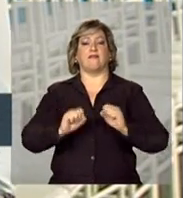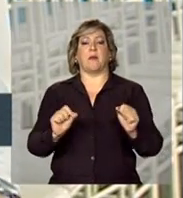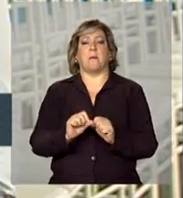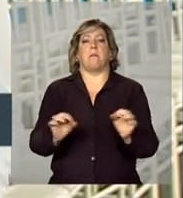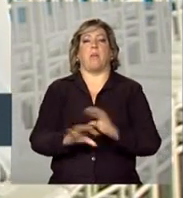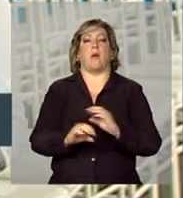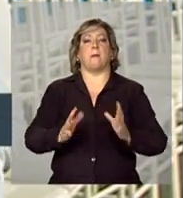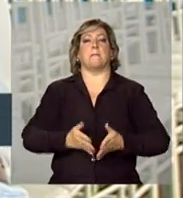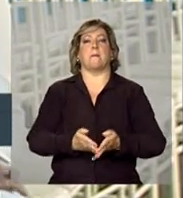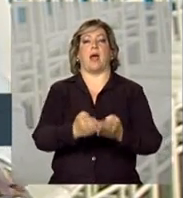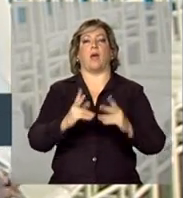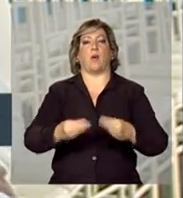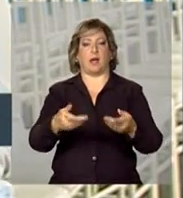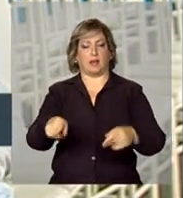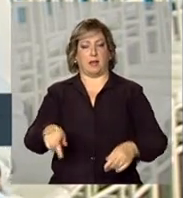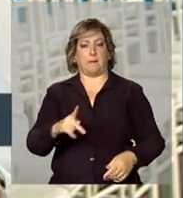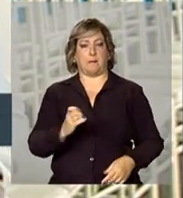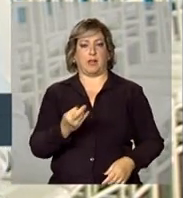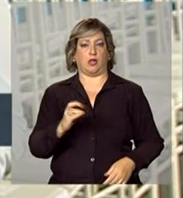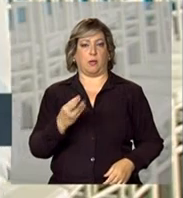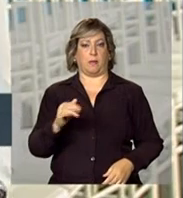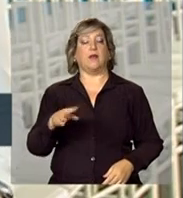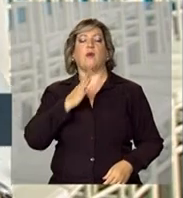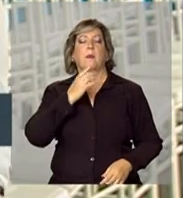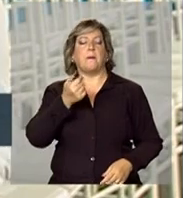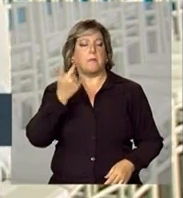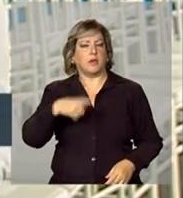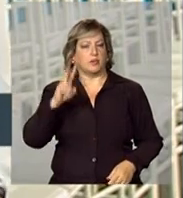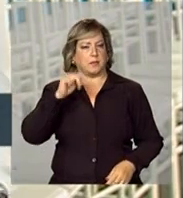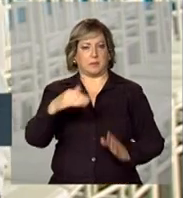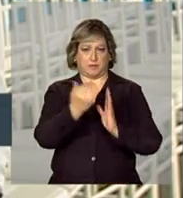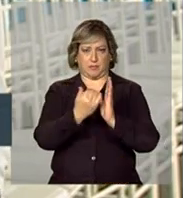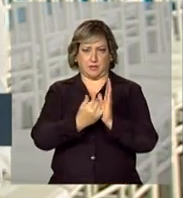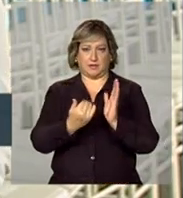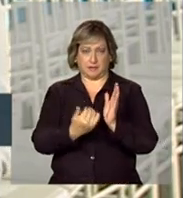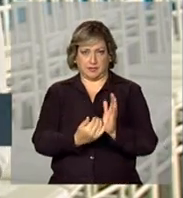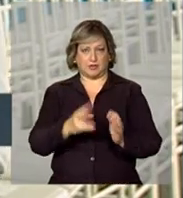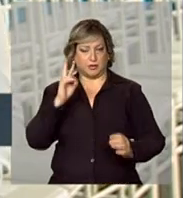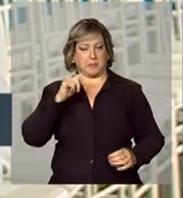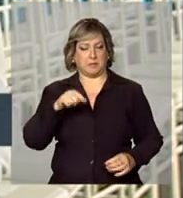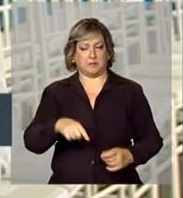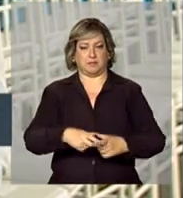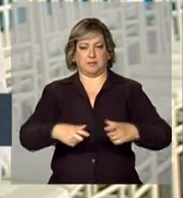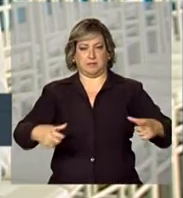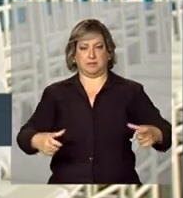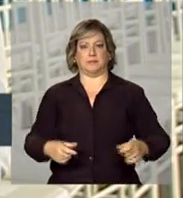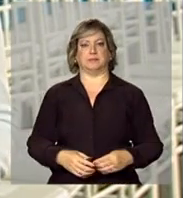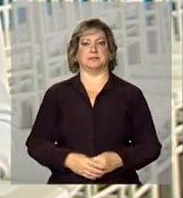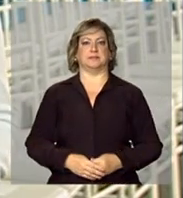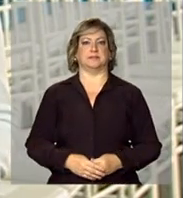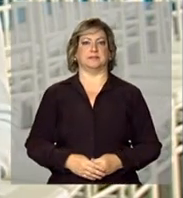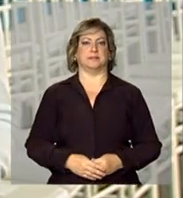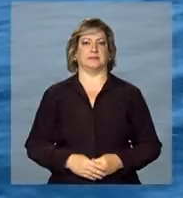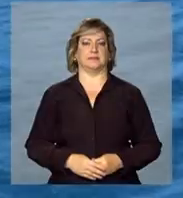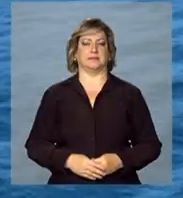à Petrobras. Vamos conhecer um pouquinho mais sobre esse programa de modernização e expansão da frota.